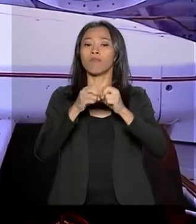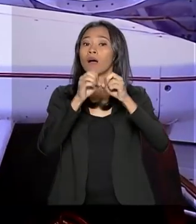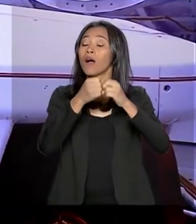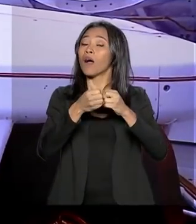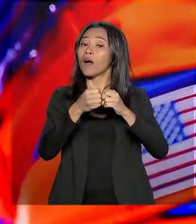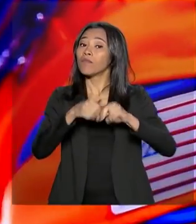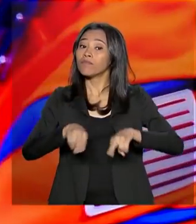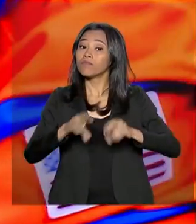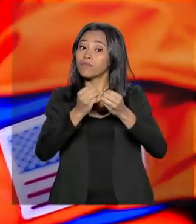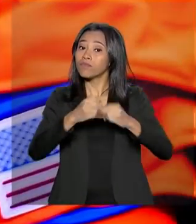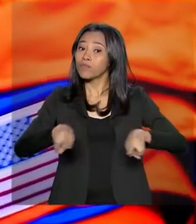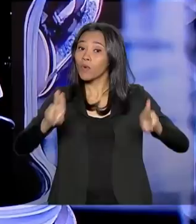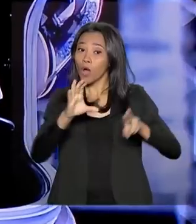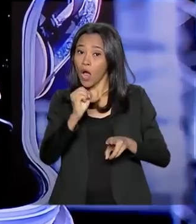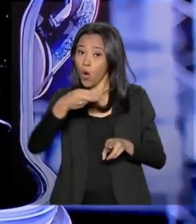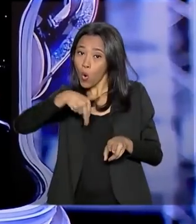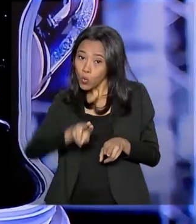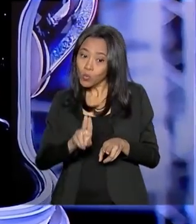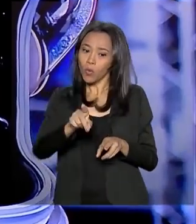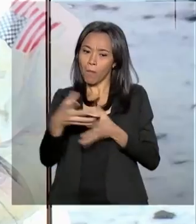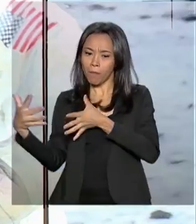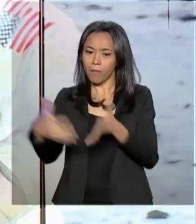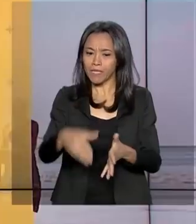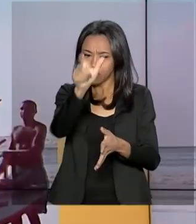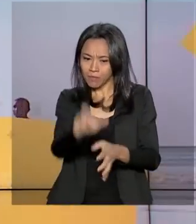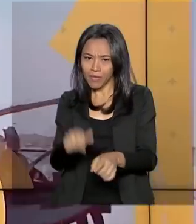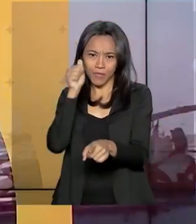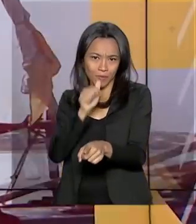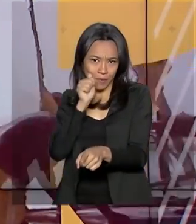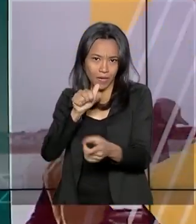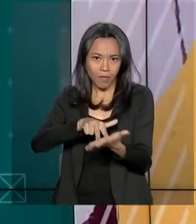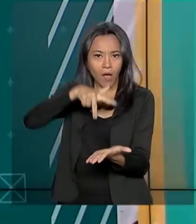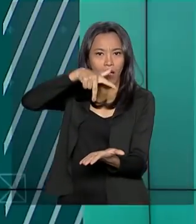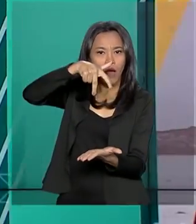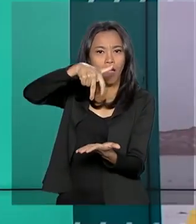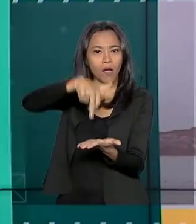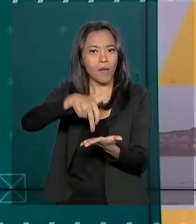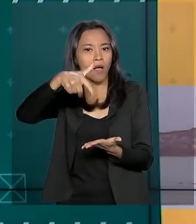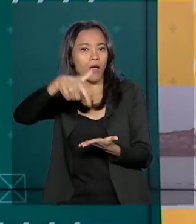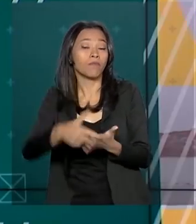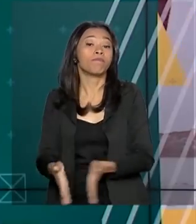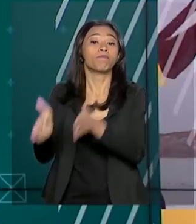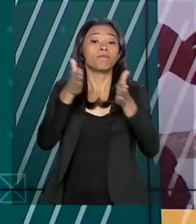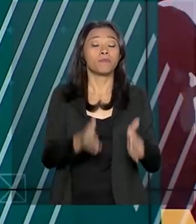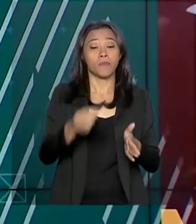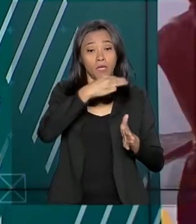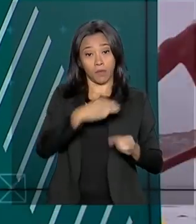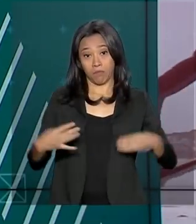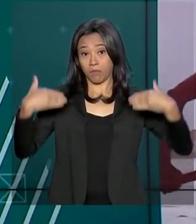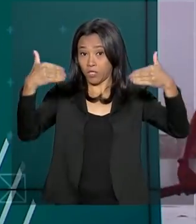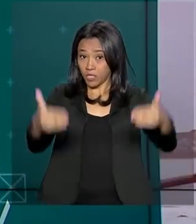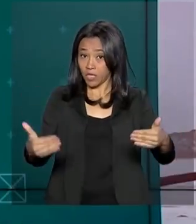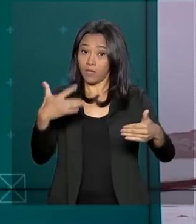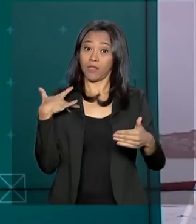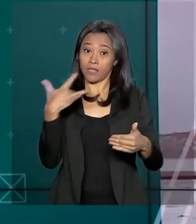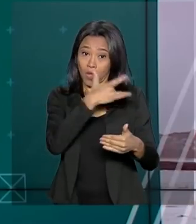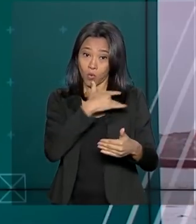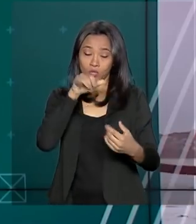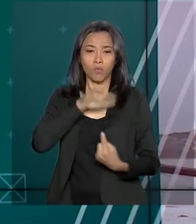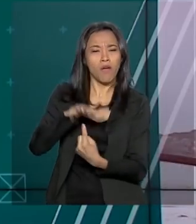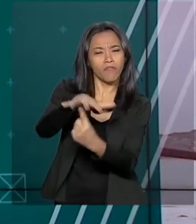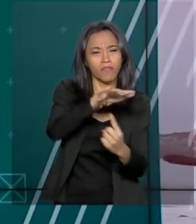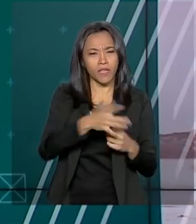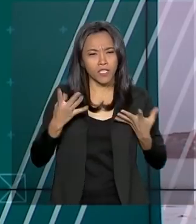participação da mulher na ciência e no setor aeroespacial. O Ministério da Saúde faz parceria inédita com a Campus Party para